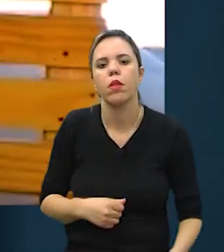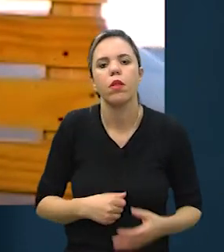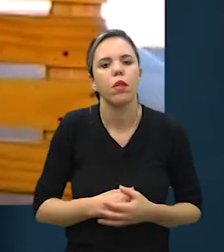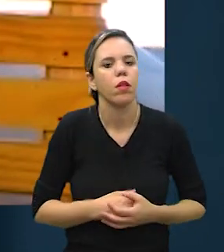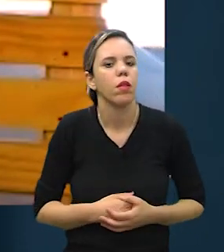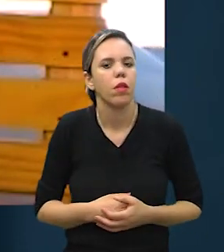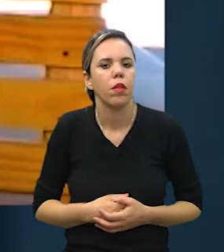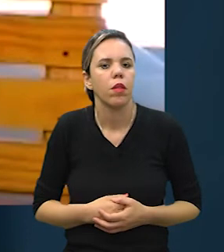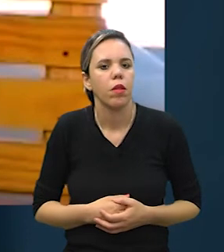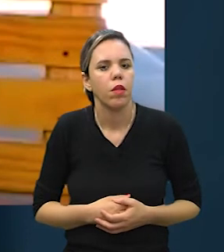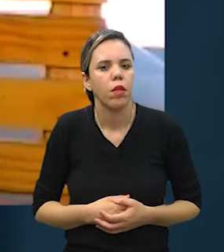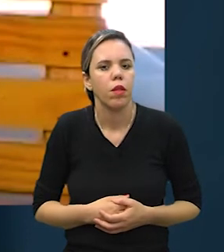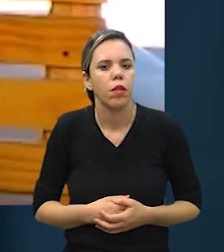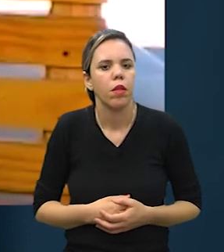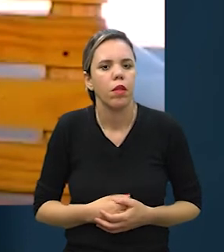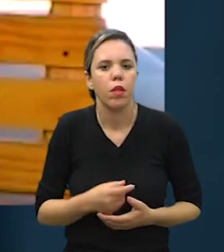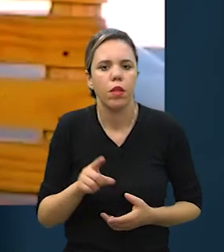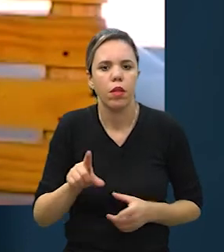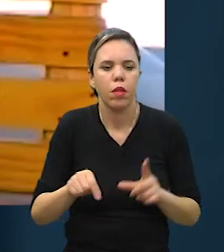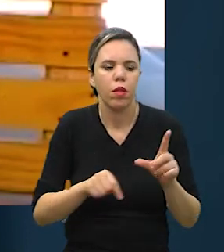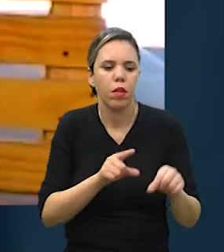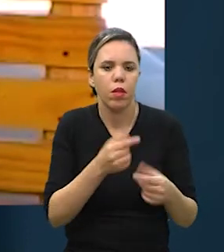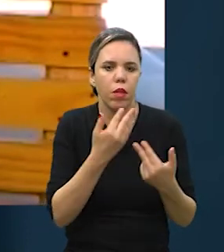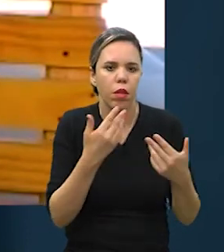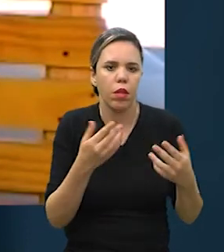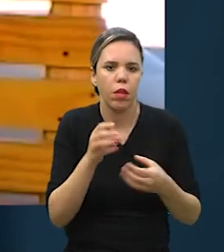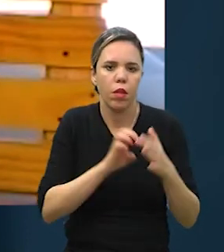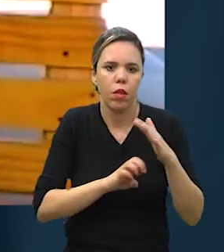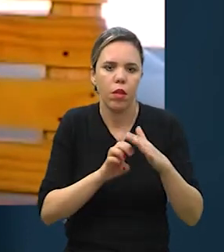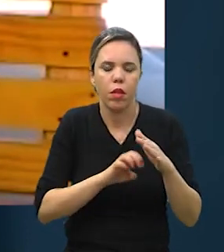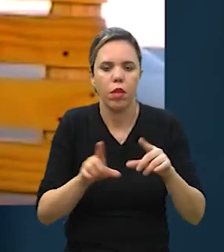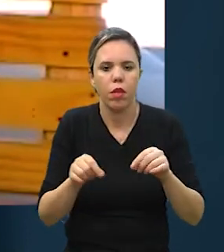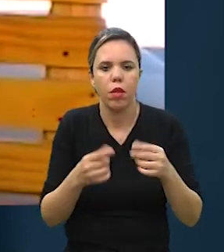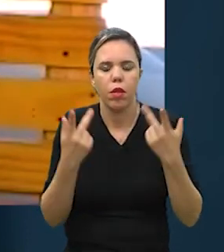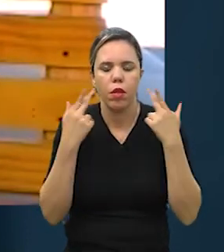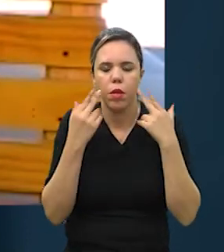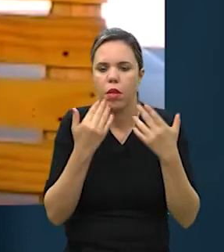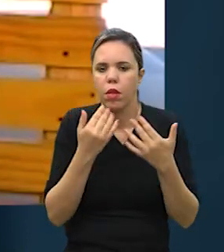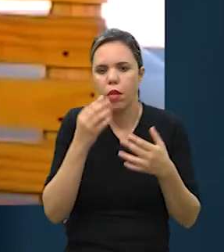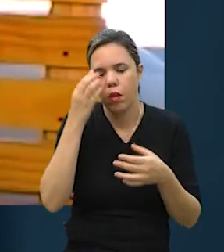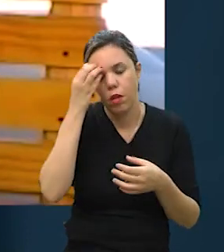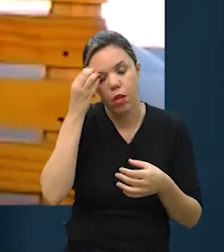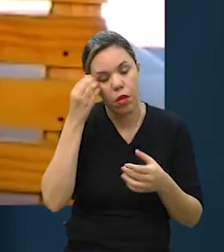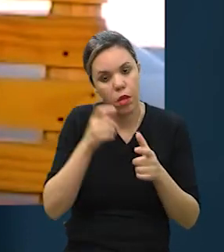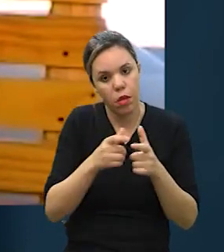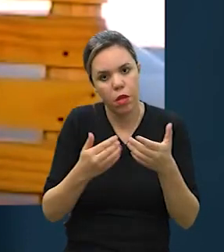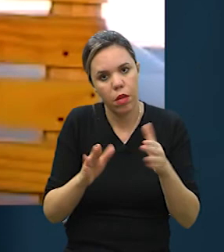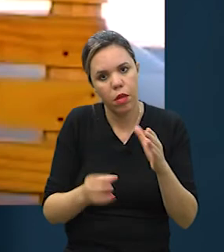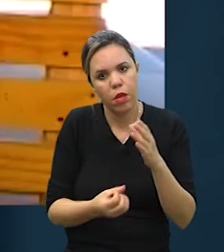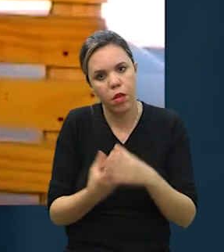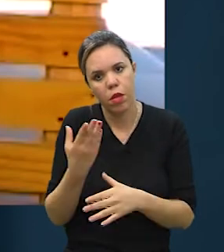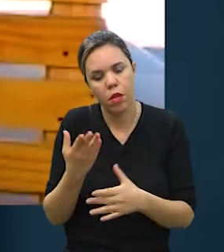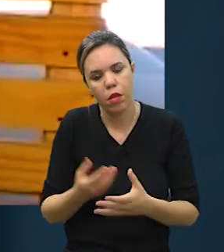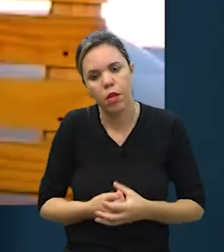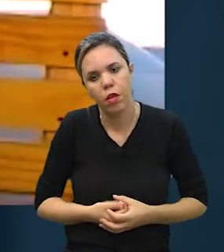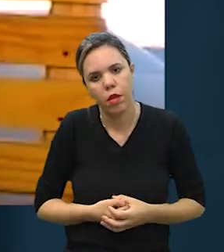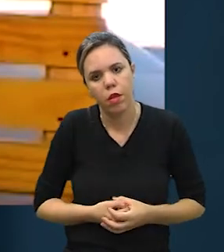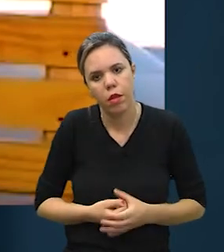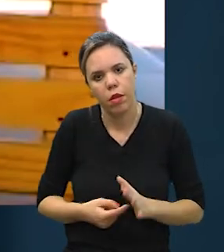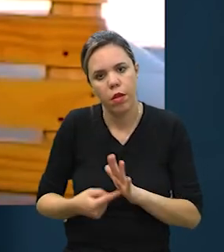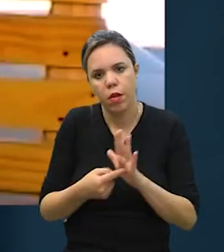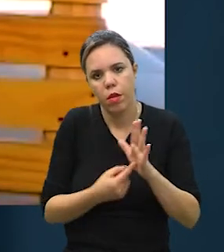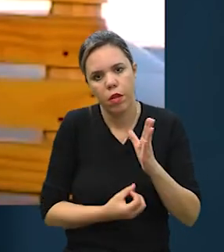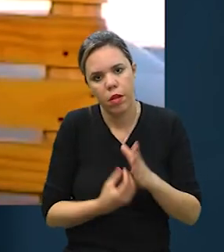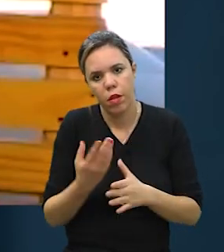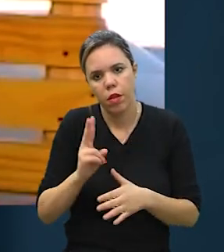na questão dos petiscos, tem muita empresa de petisco natural acontecendo e